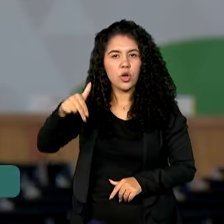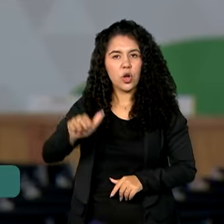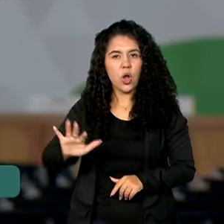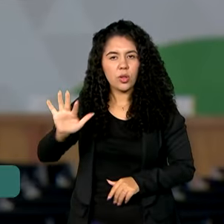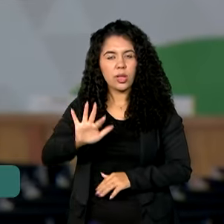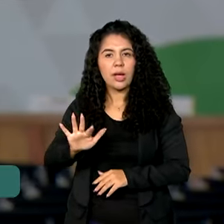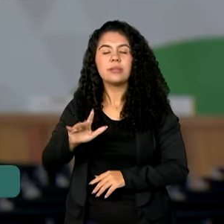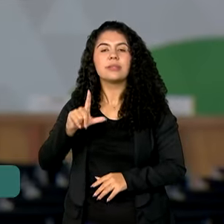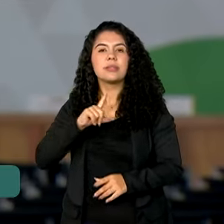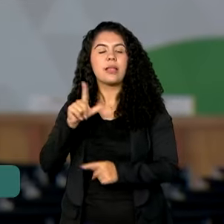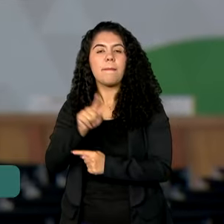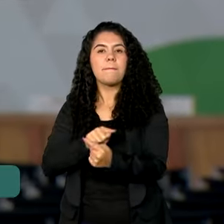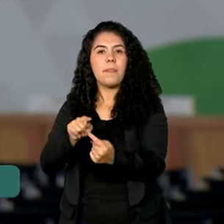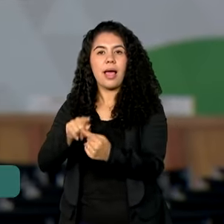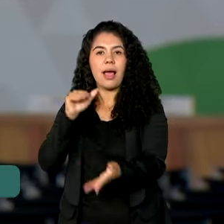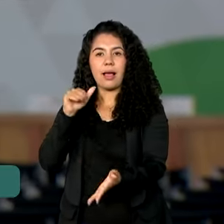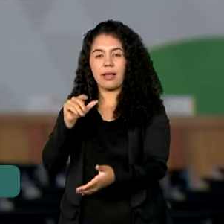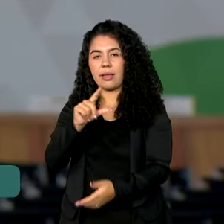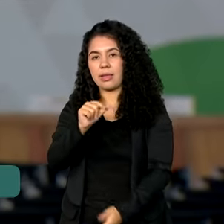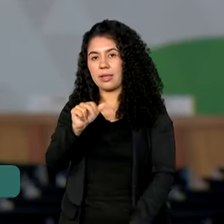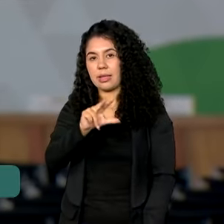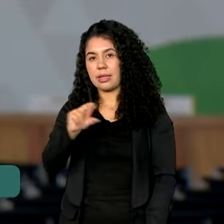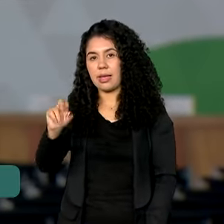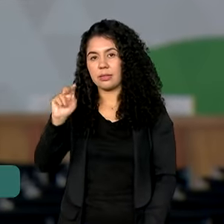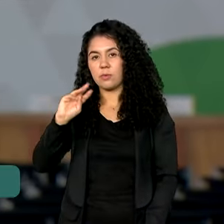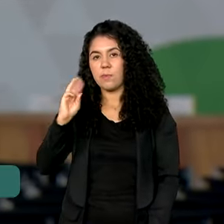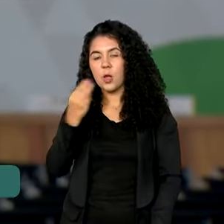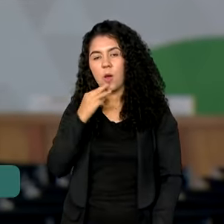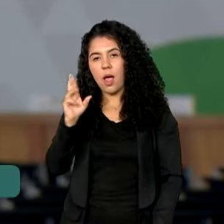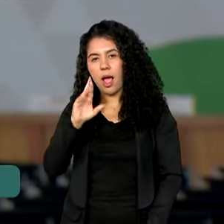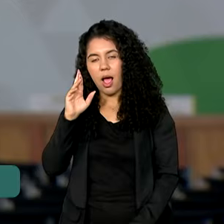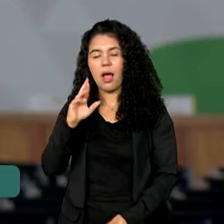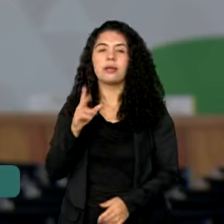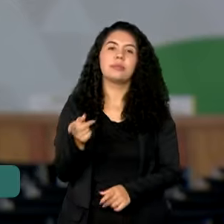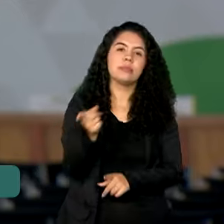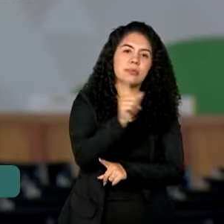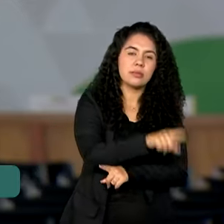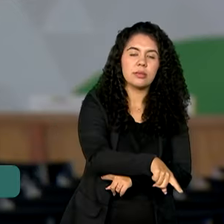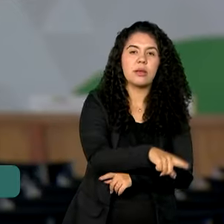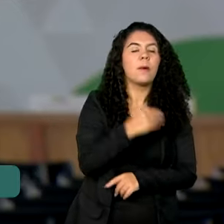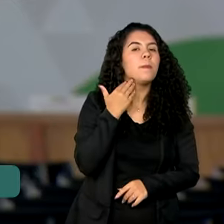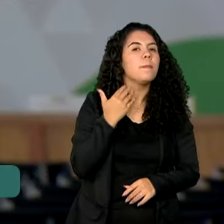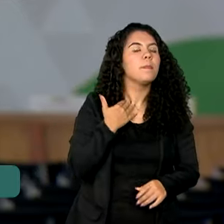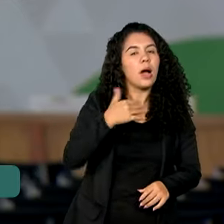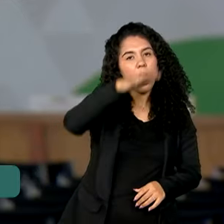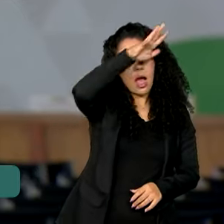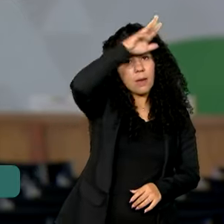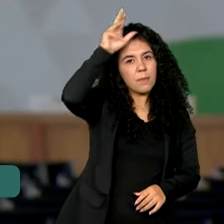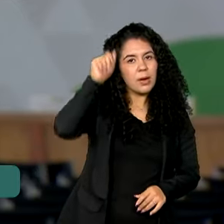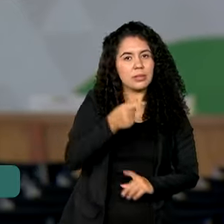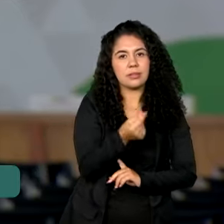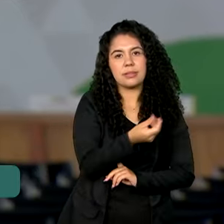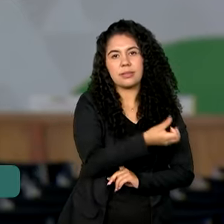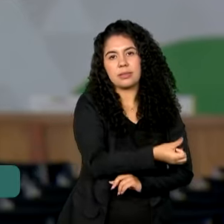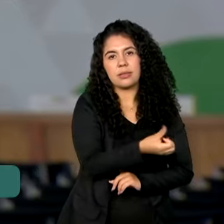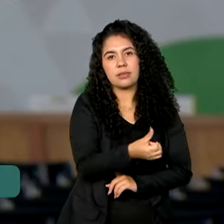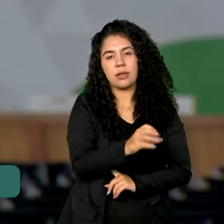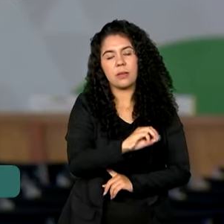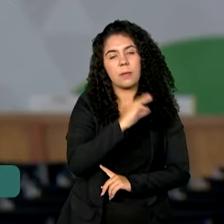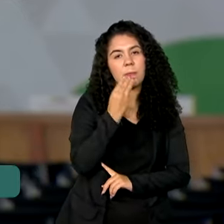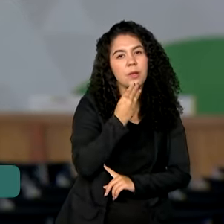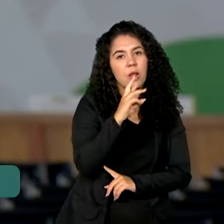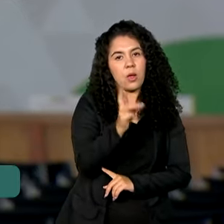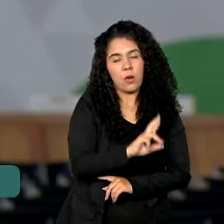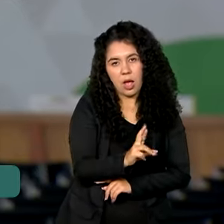uma meta de 500 milhões até o fim do ano, enquanto o Banco da Amazônia prevê 660 milhões de reais. Os